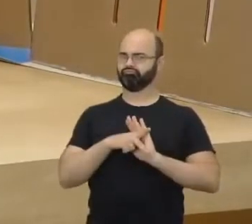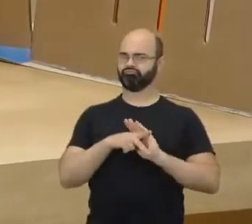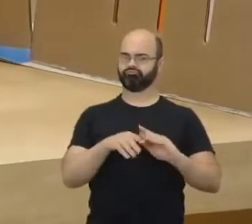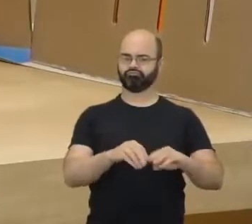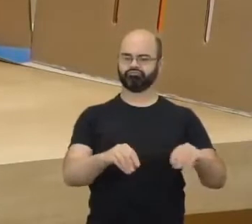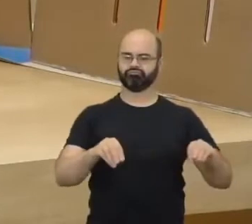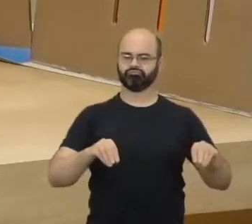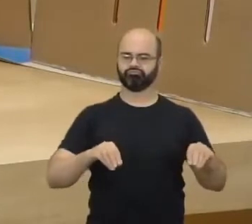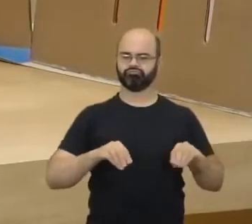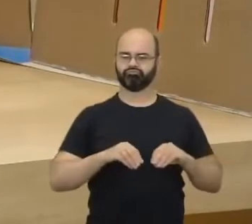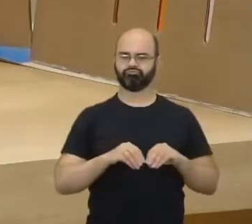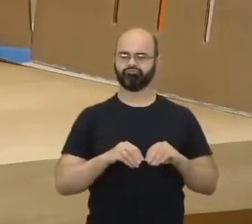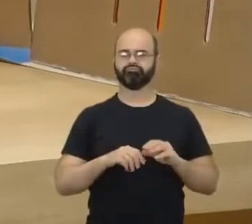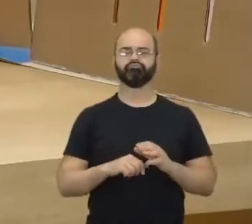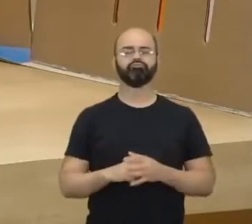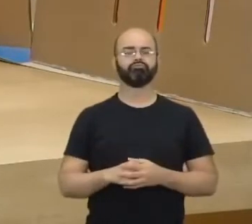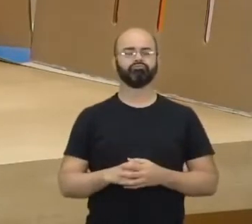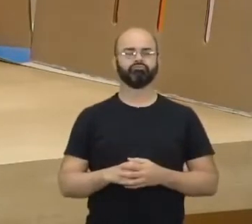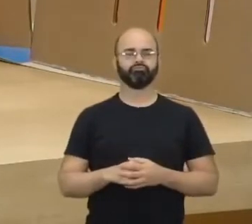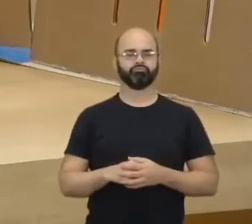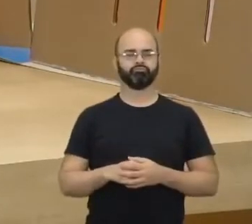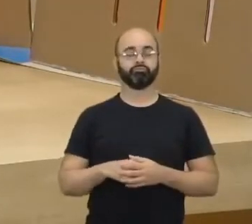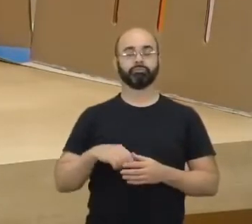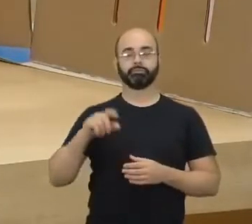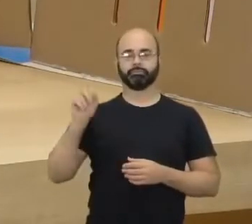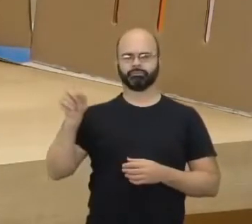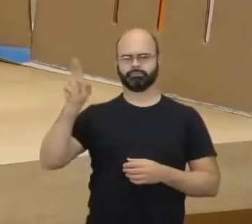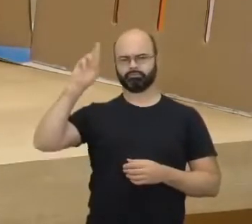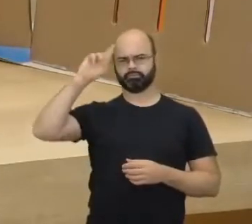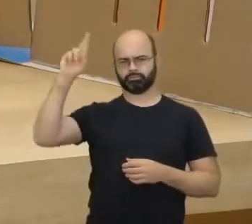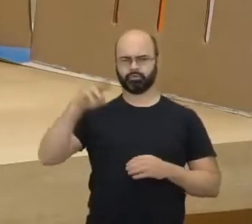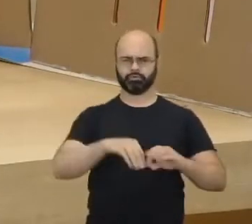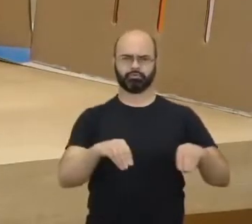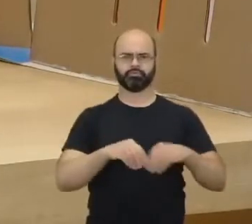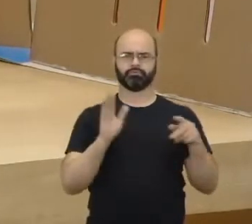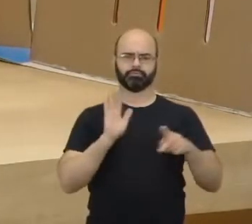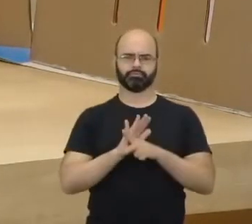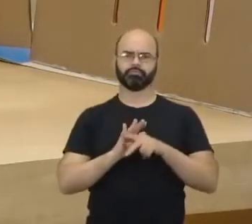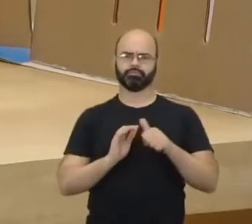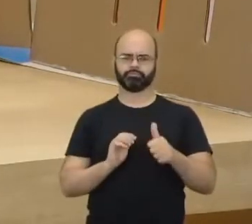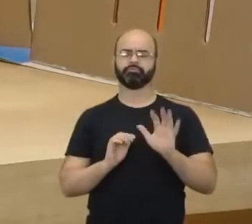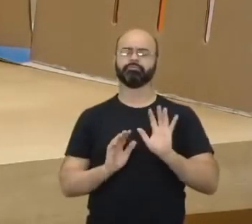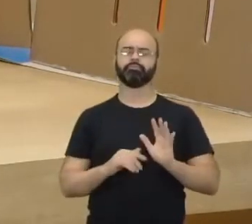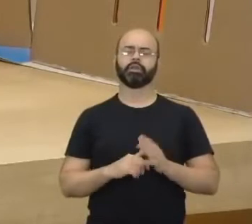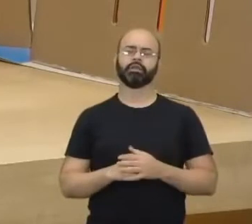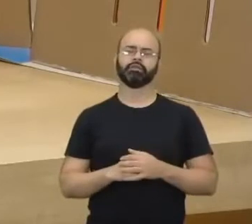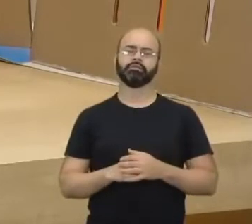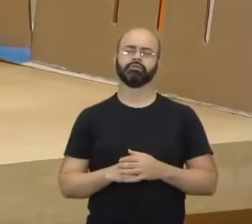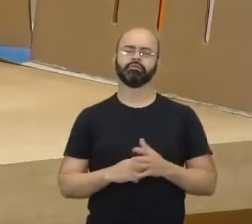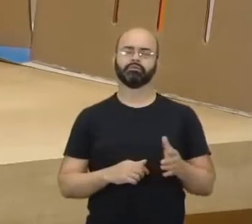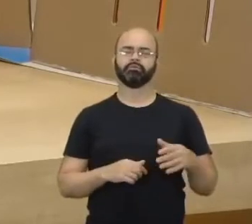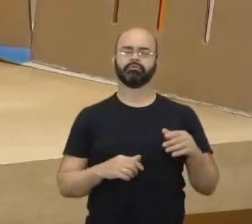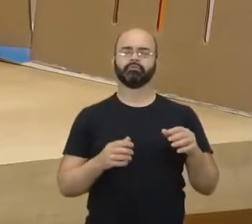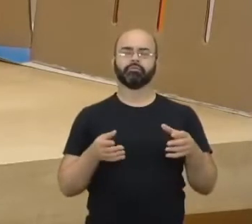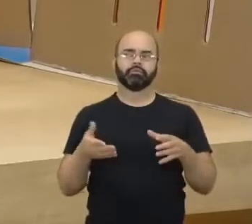ele é o dono dessas terras. Só que vocês se lembram que os germânicos estão chegando, os